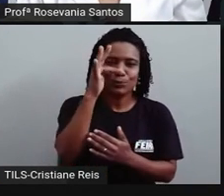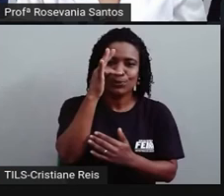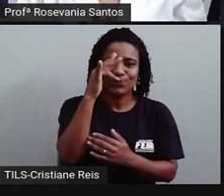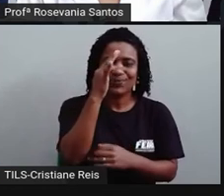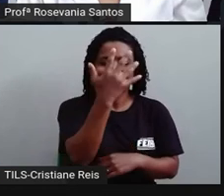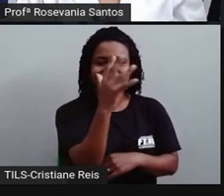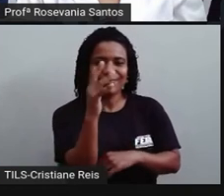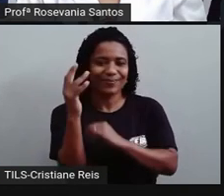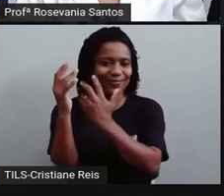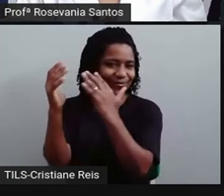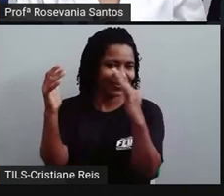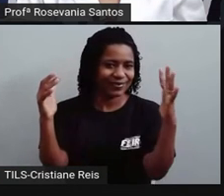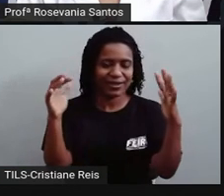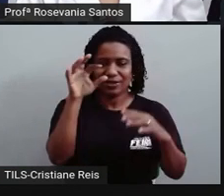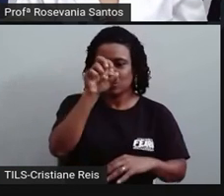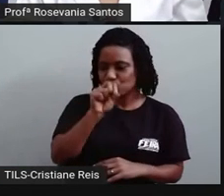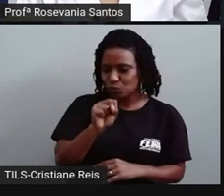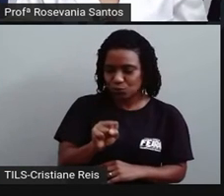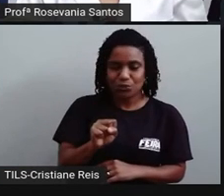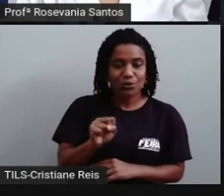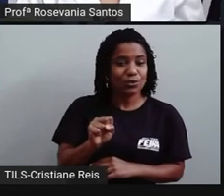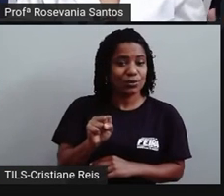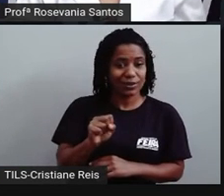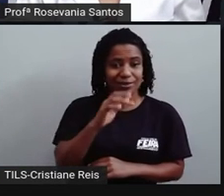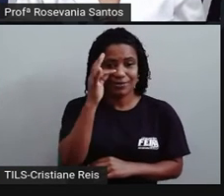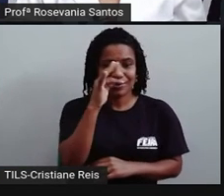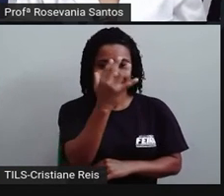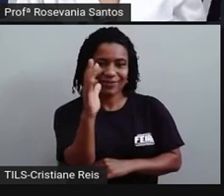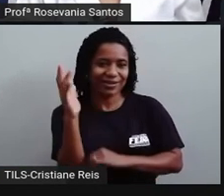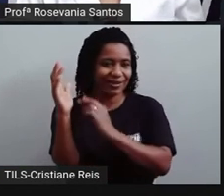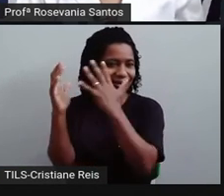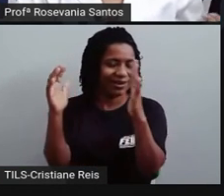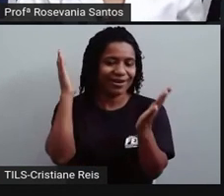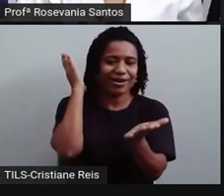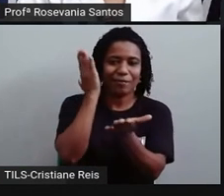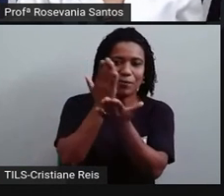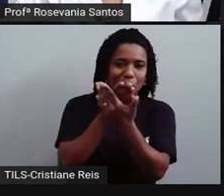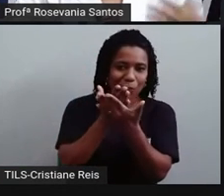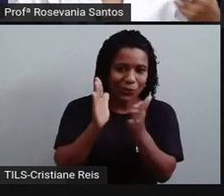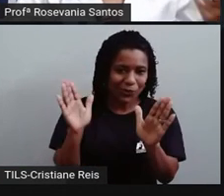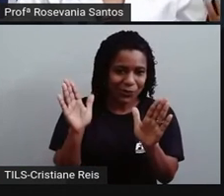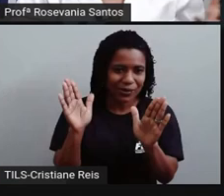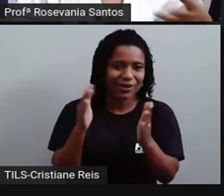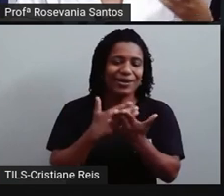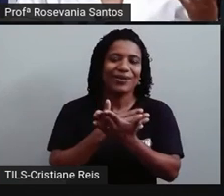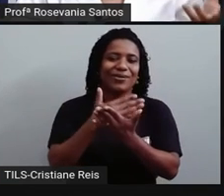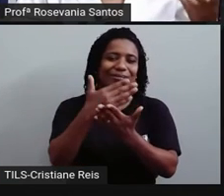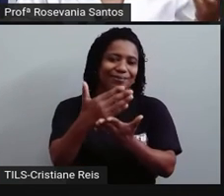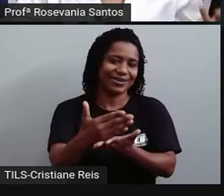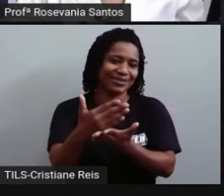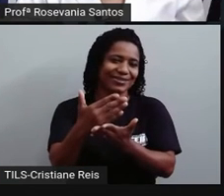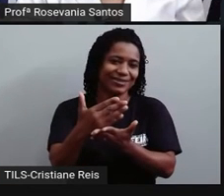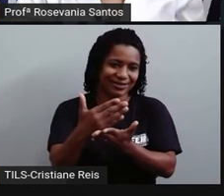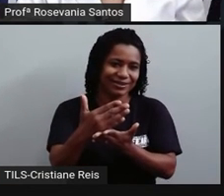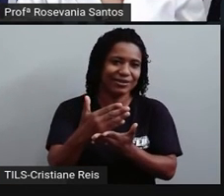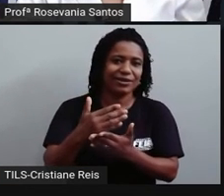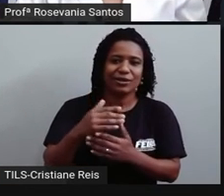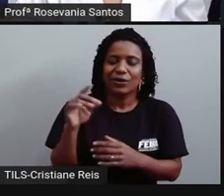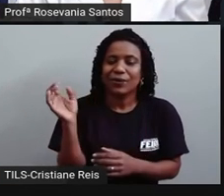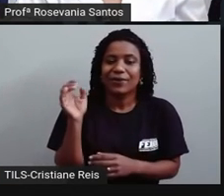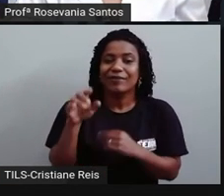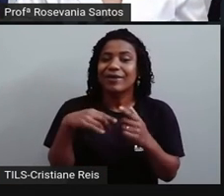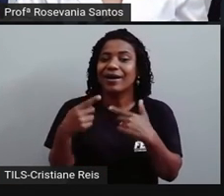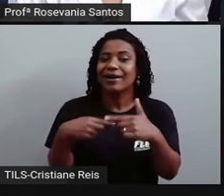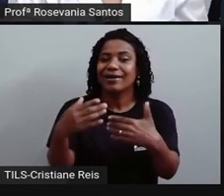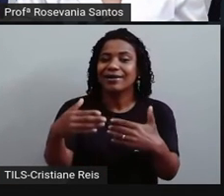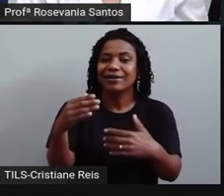hemisfério sul, quando a gente sai da primavera, a gente já está chegando lá em dezembro, a gente está experimentando o nosso mês, né, vamos dizer assim, a nossa estação mais quente,